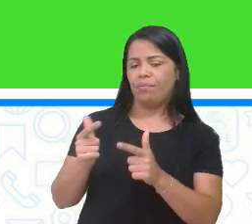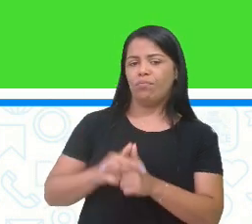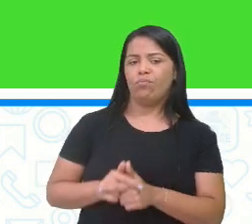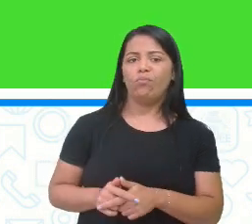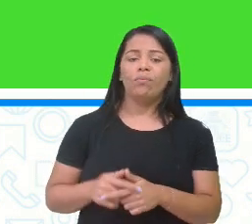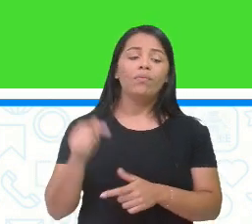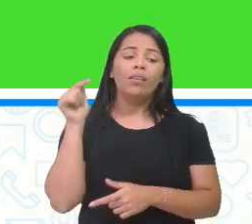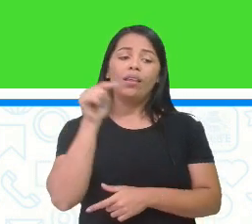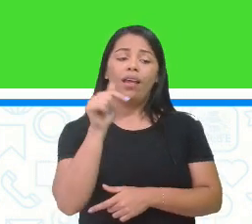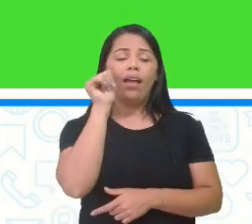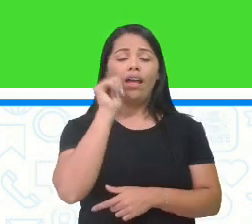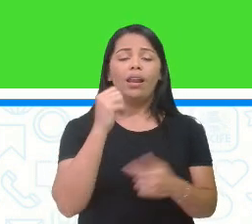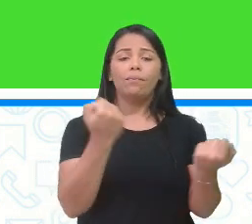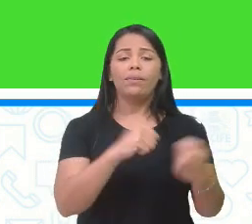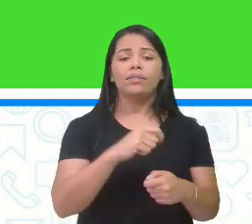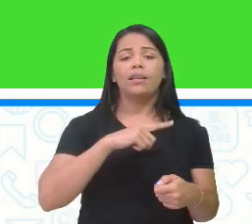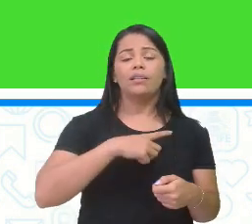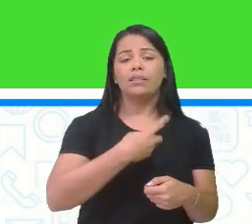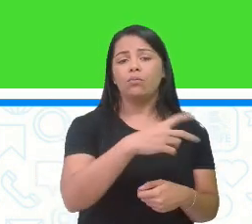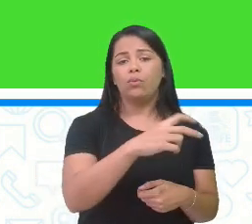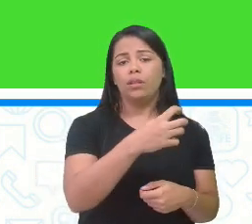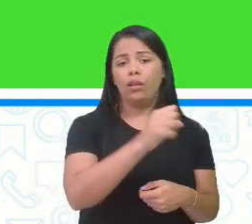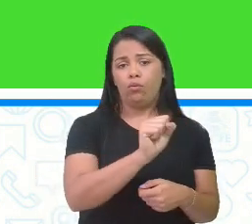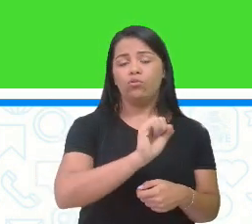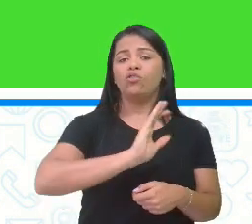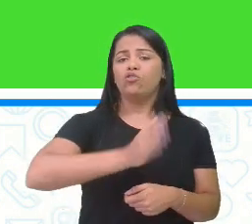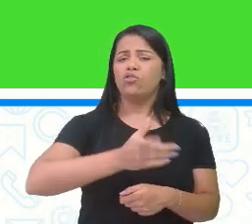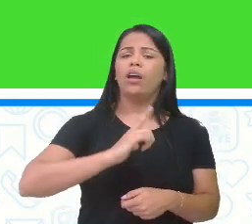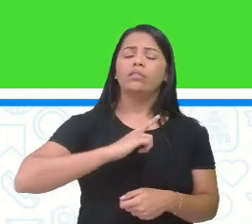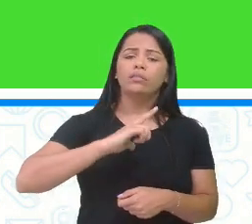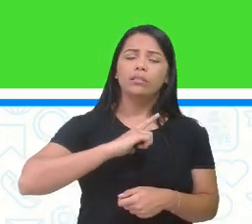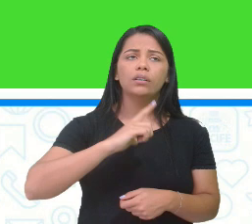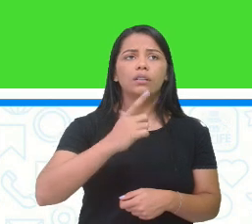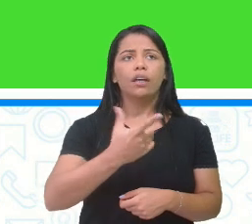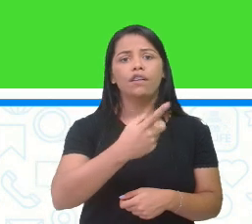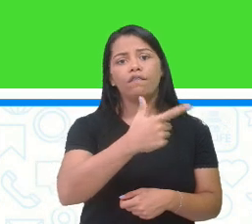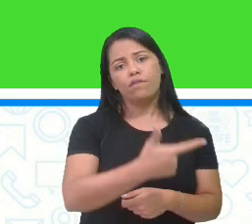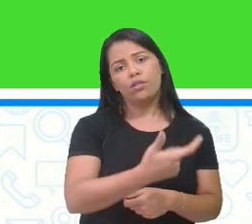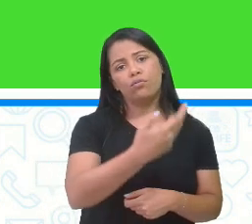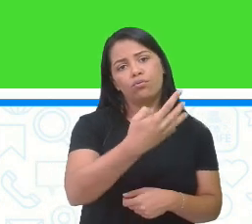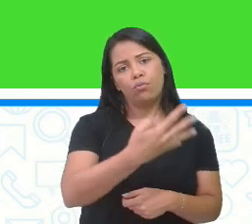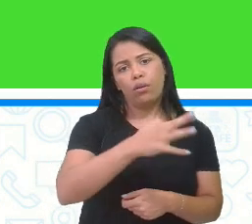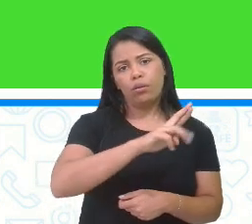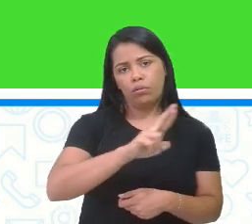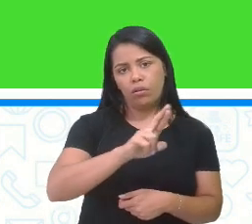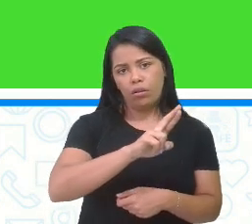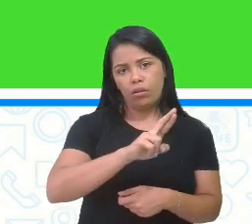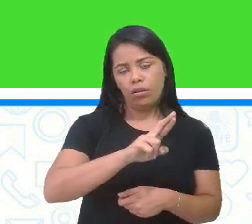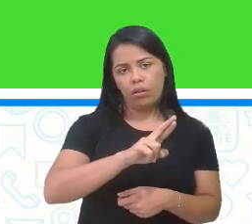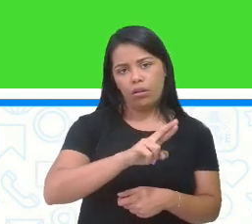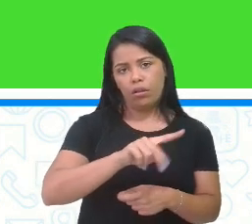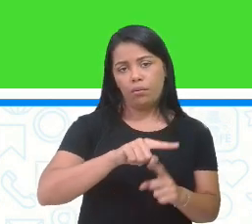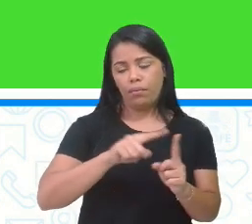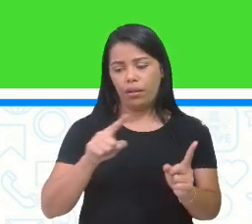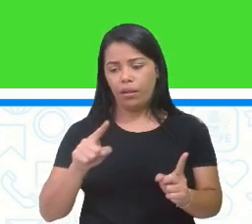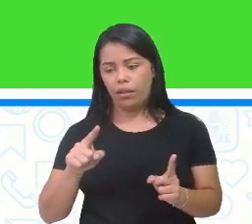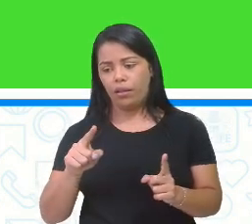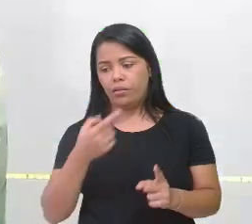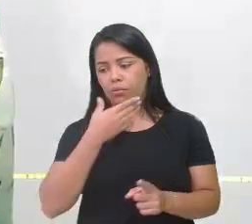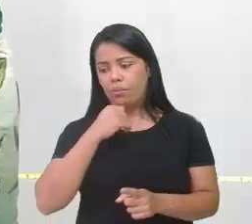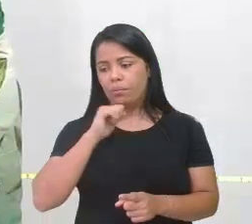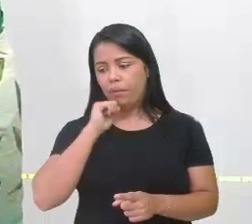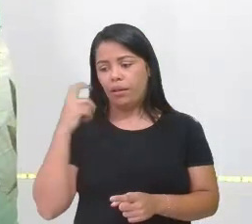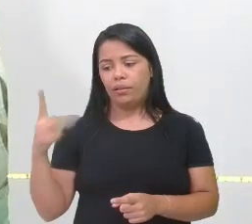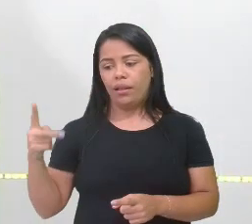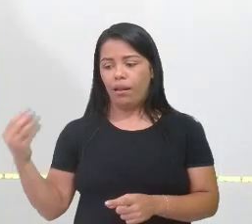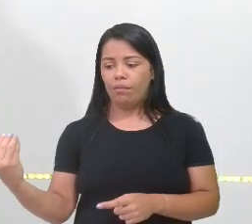precisava de 58 reais, mas ela só tinha 24 reais. Só que o seu pai